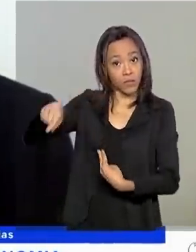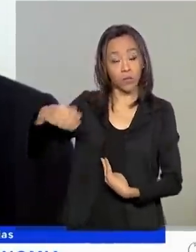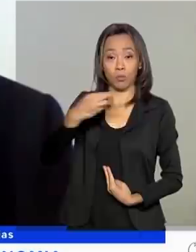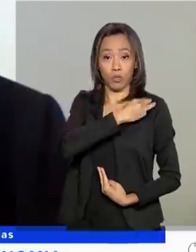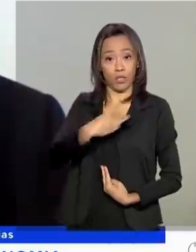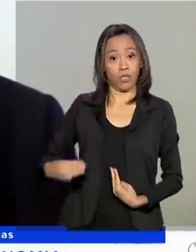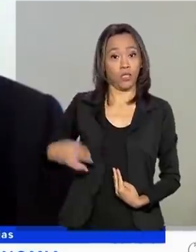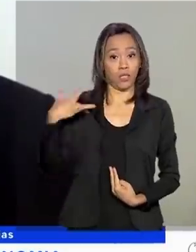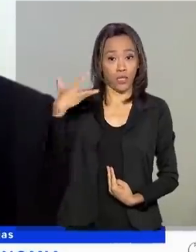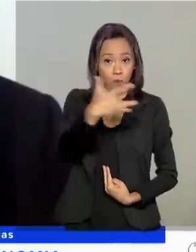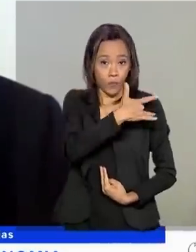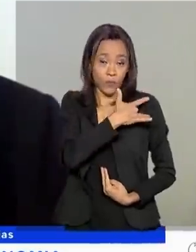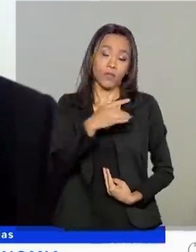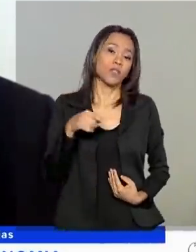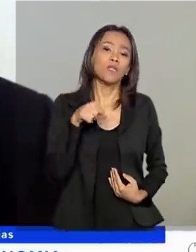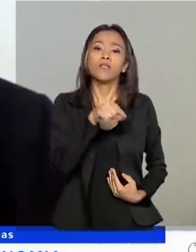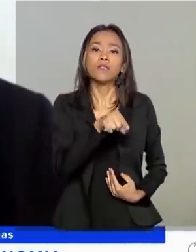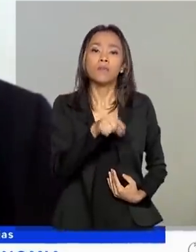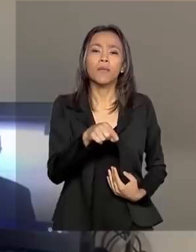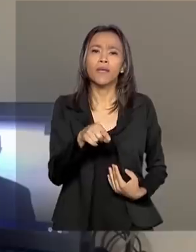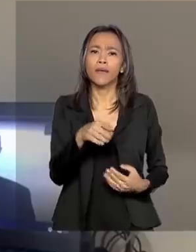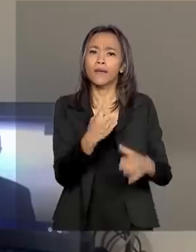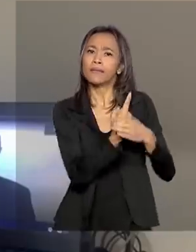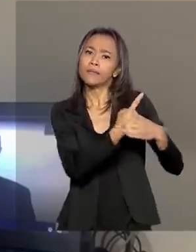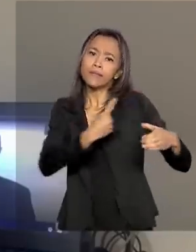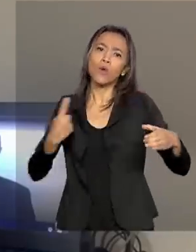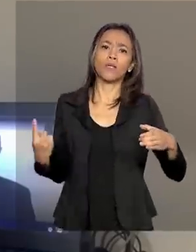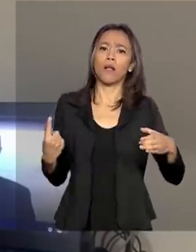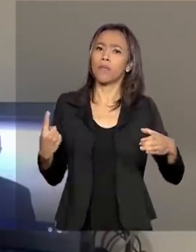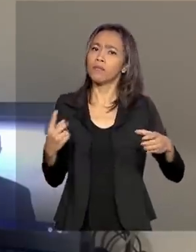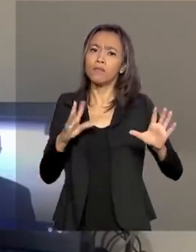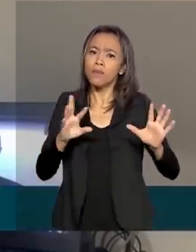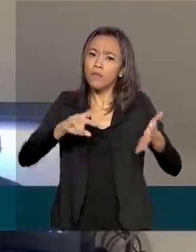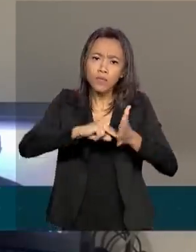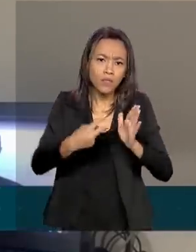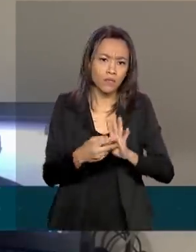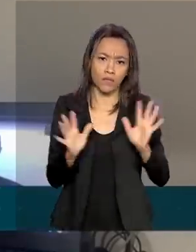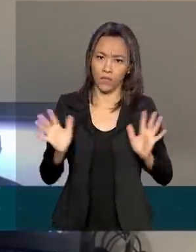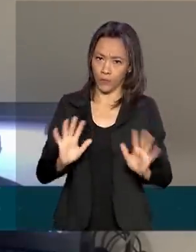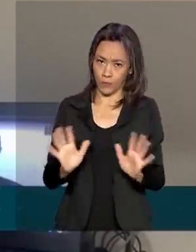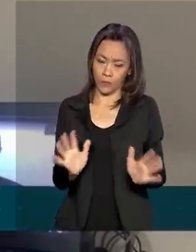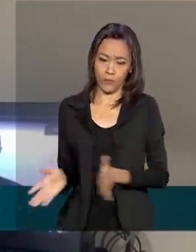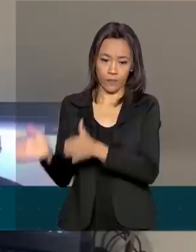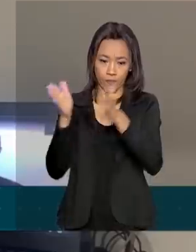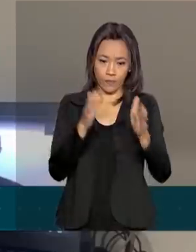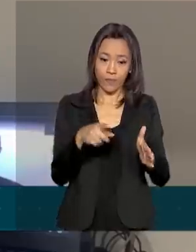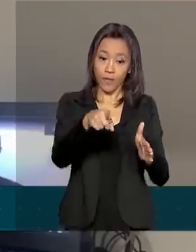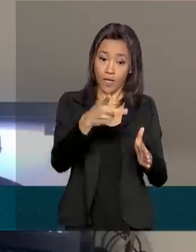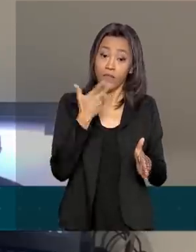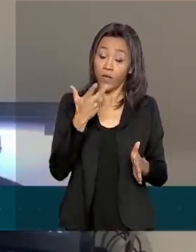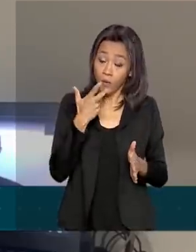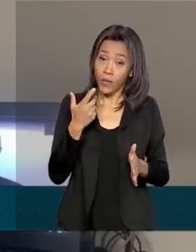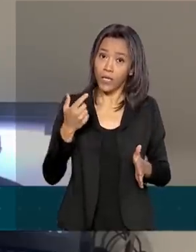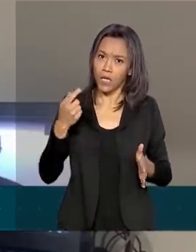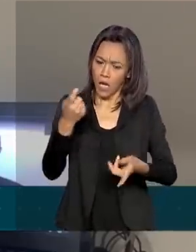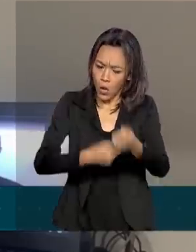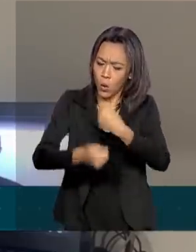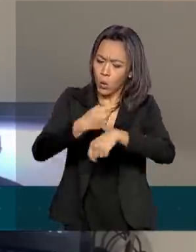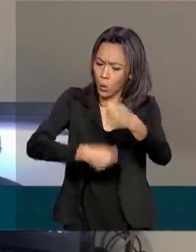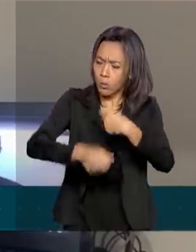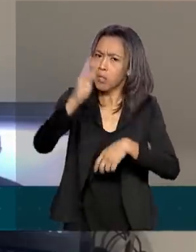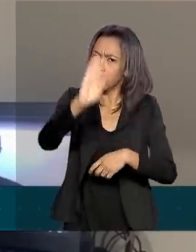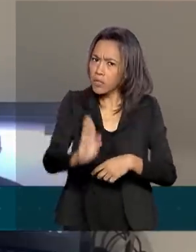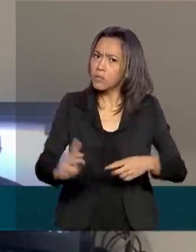economia não significa sair do isolamento. O ministro se mostrou otimista com a capacidade da economia brasileira de se